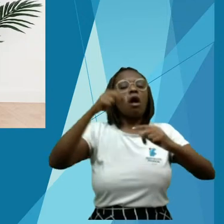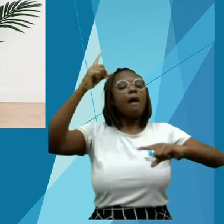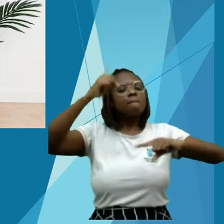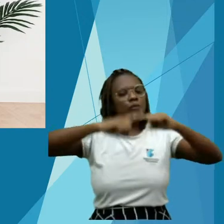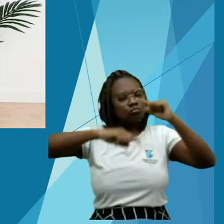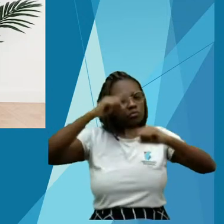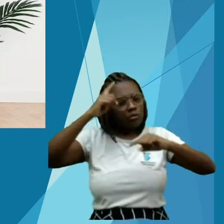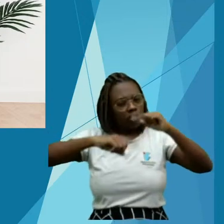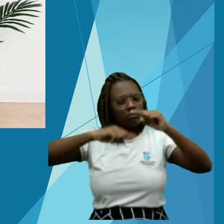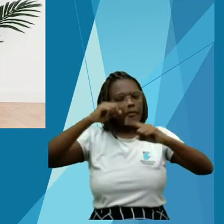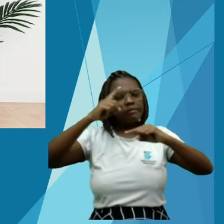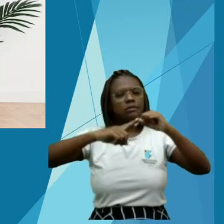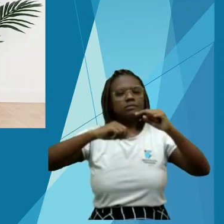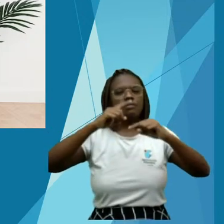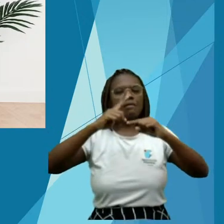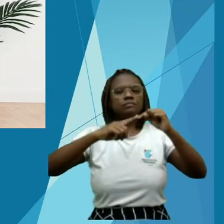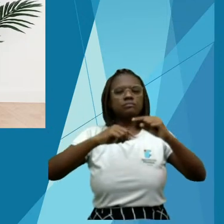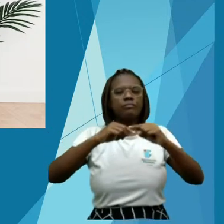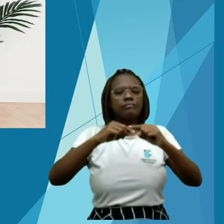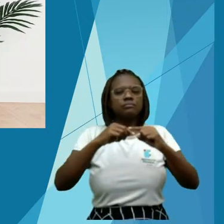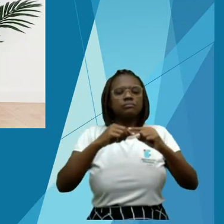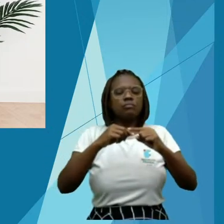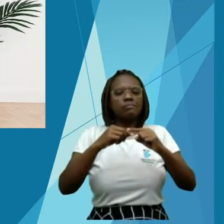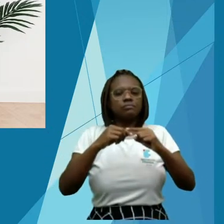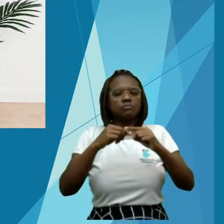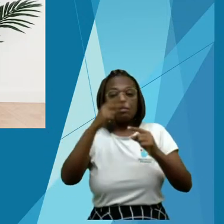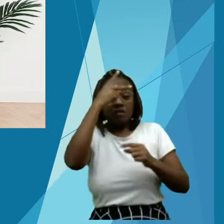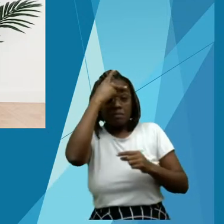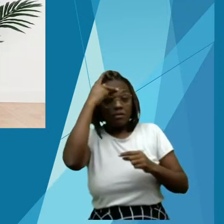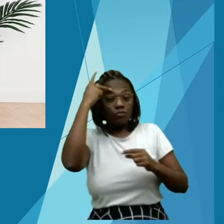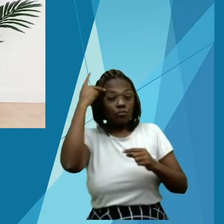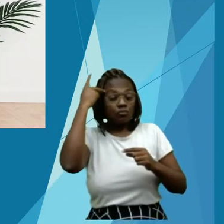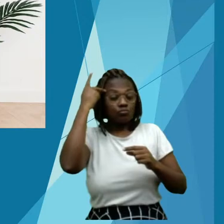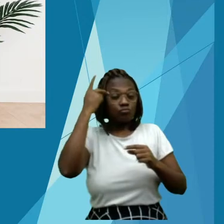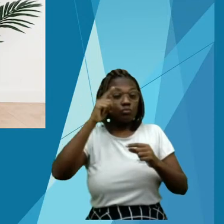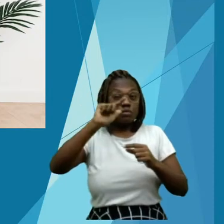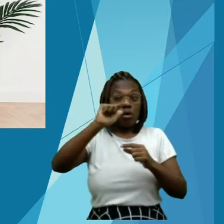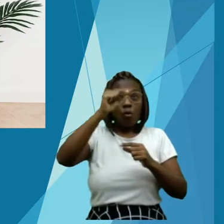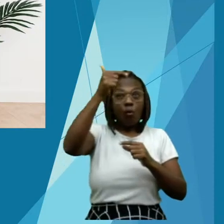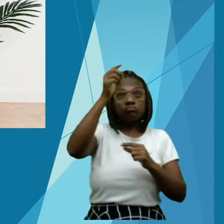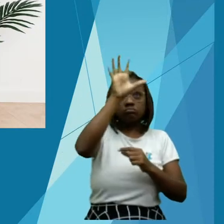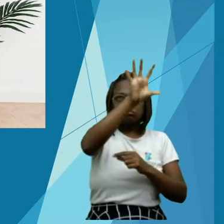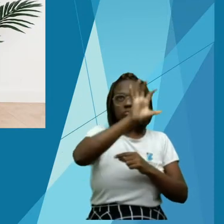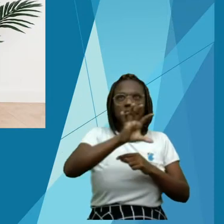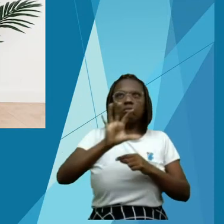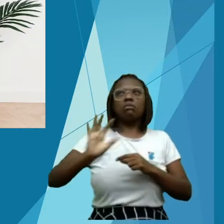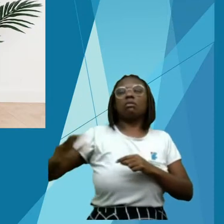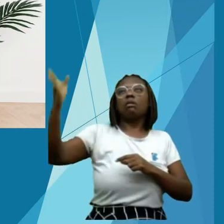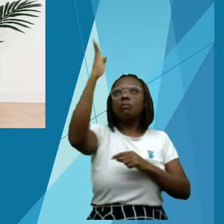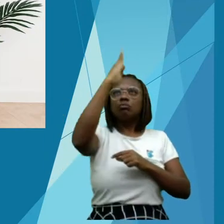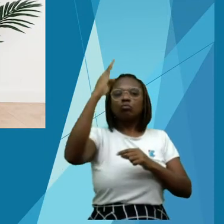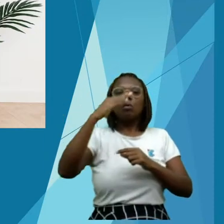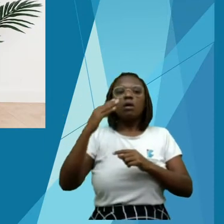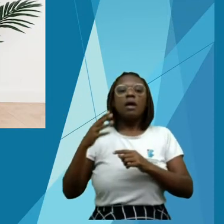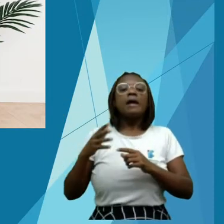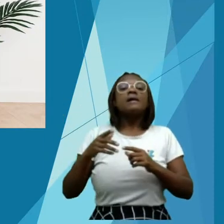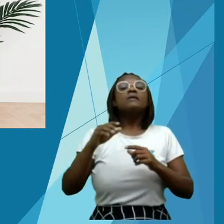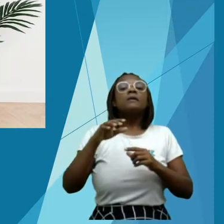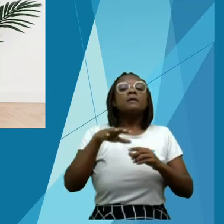haitiano ocupa. Então são essas as diversas abordagens que são realizadas no livro